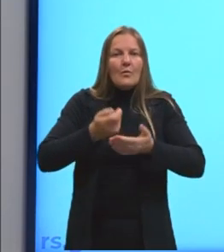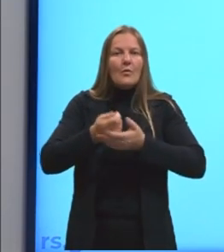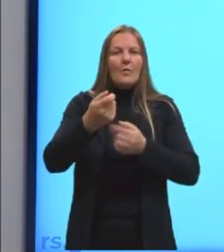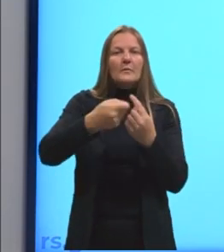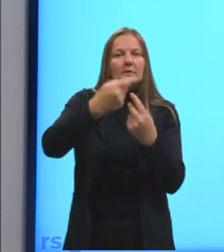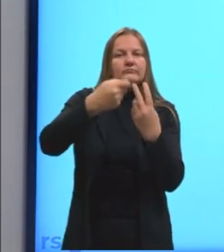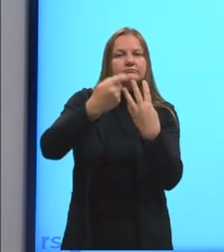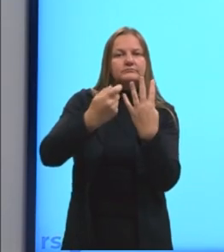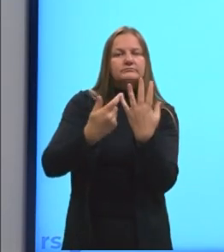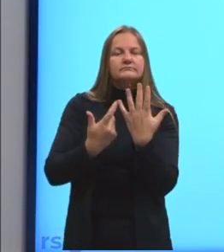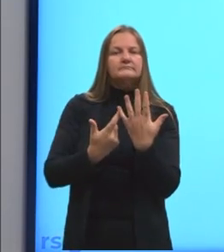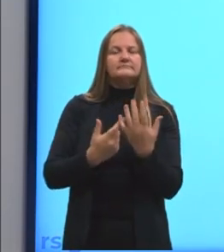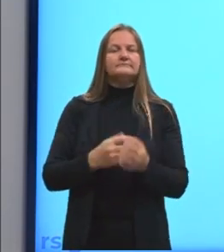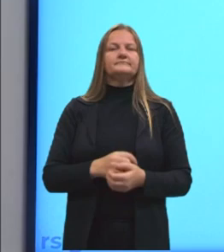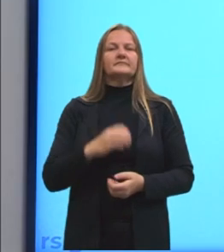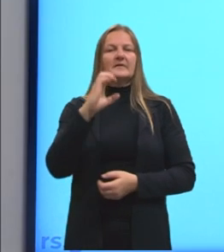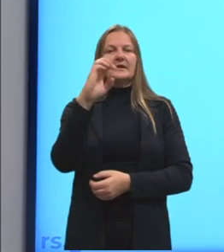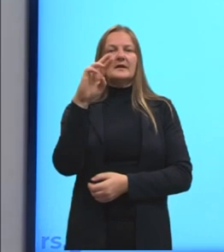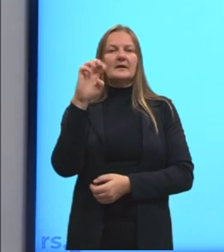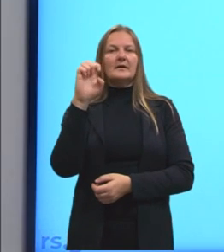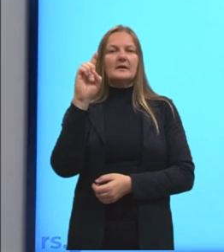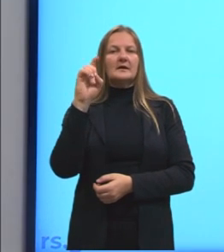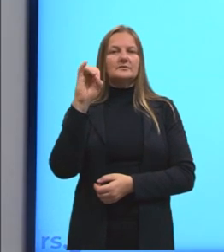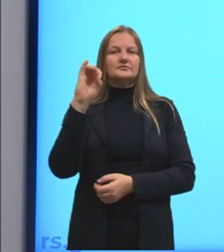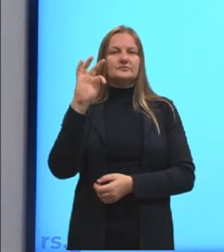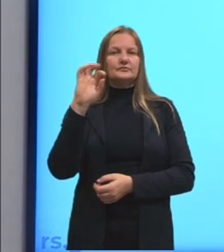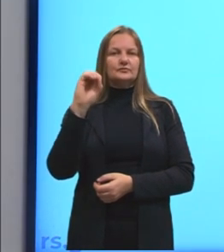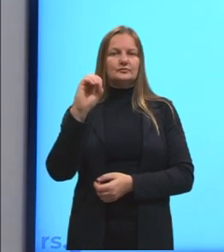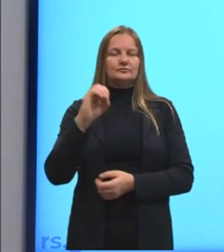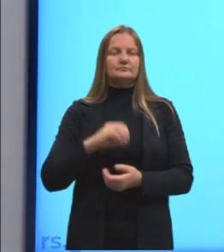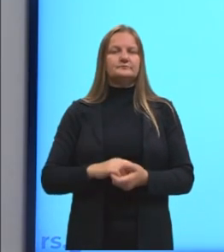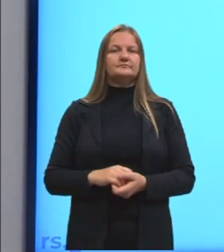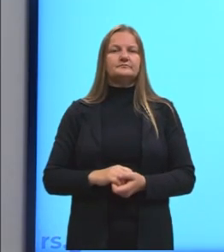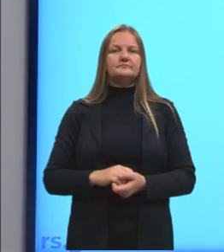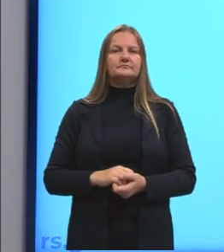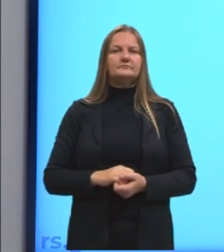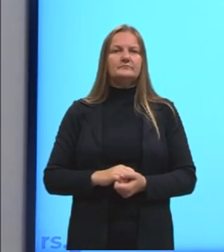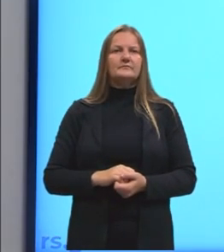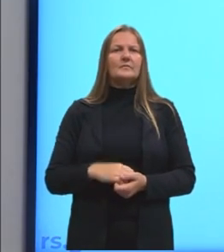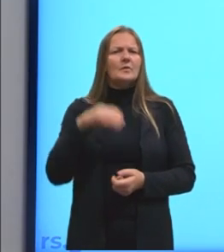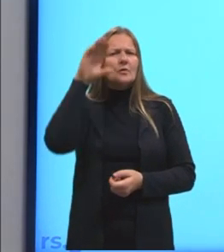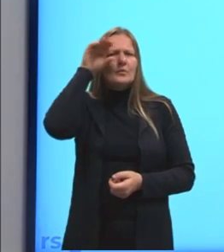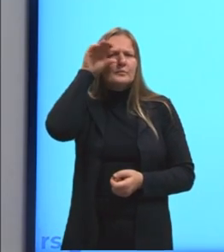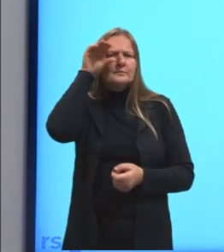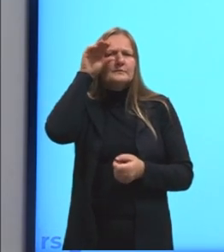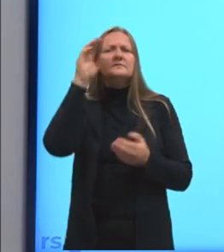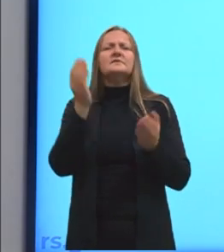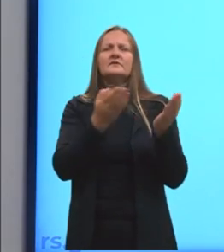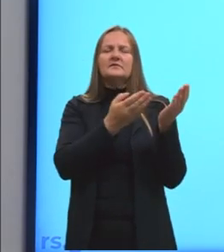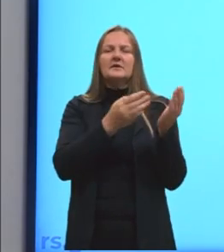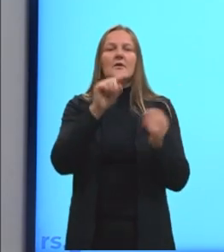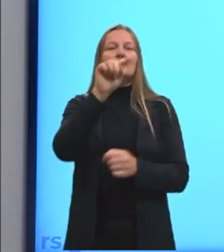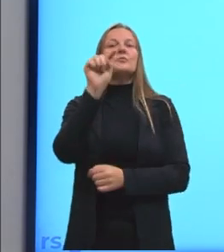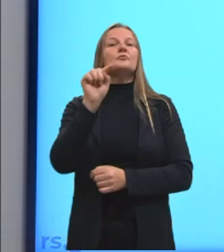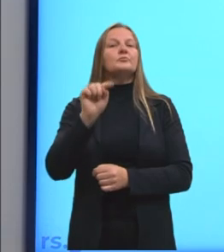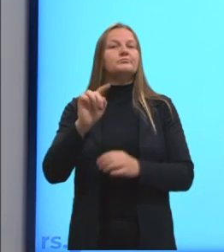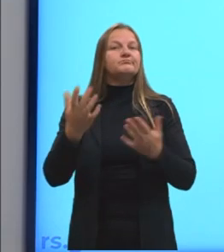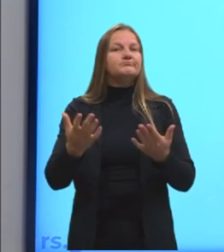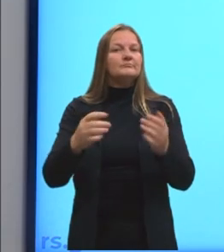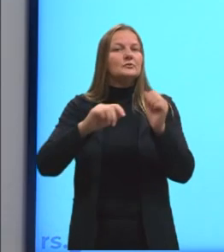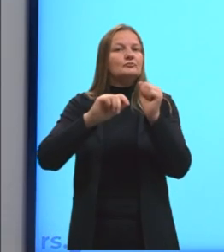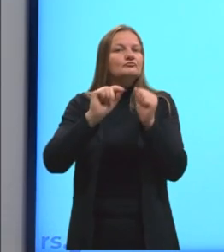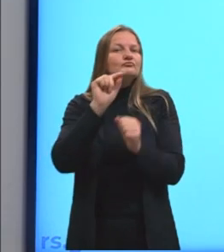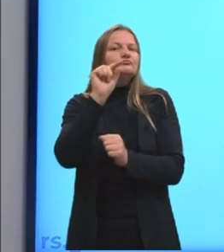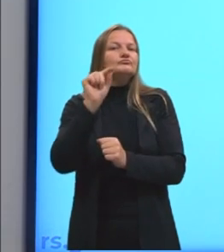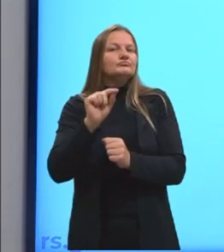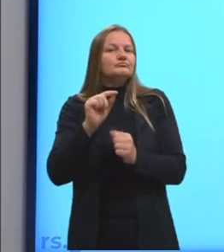crédito, né? Que é o que nós consideramos ali o capital. Observem que nós temos algumas incógnitas. Quais são